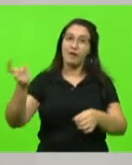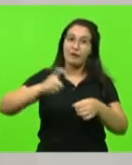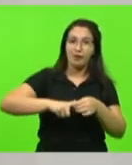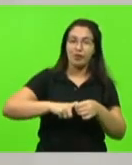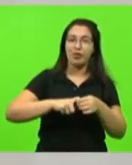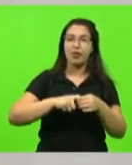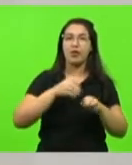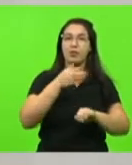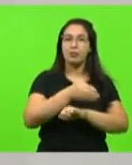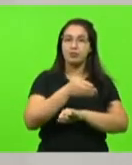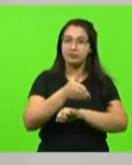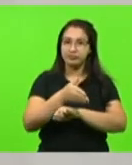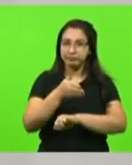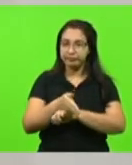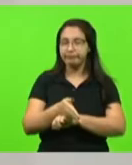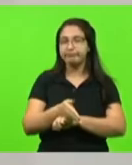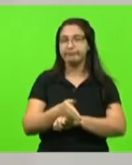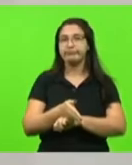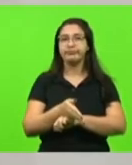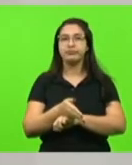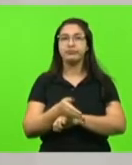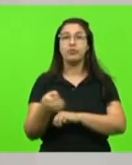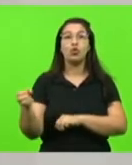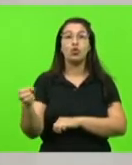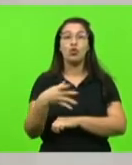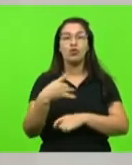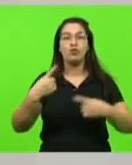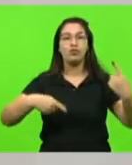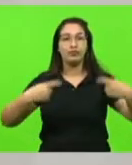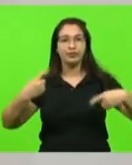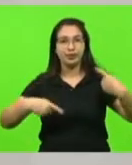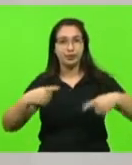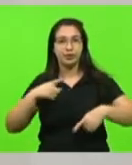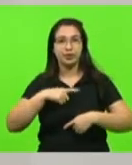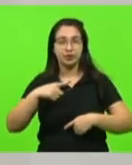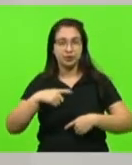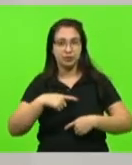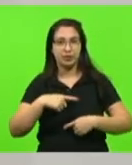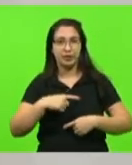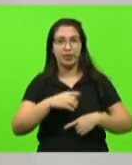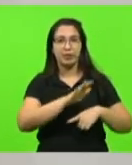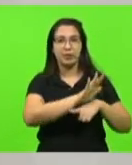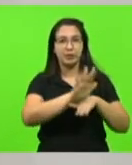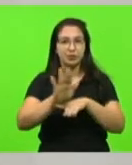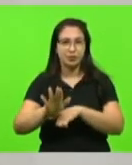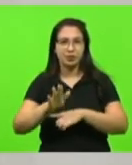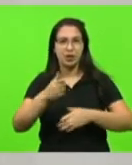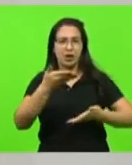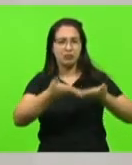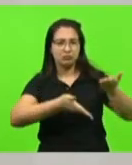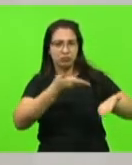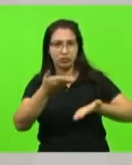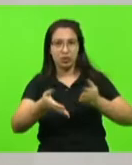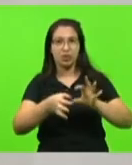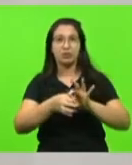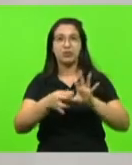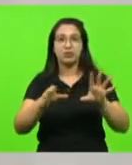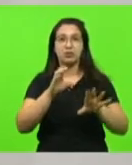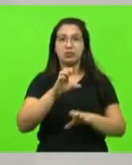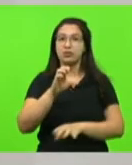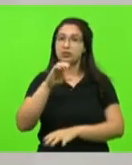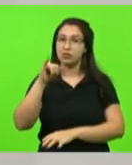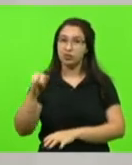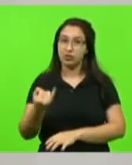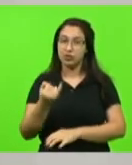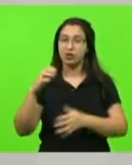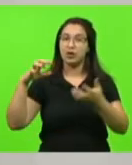meio da recategorização de uma nova discussão de preservação. Foi autorizada pela CCJ em